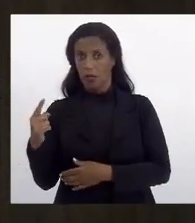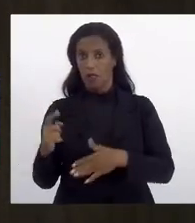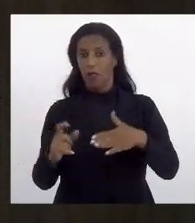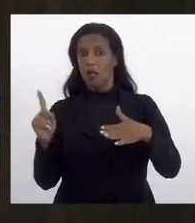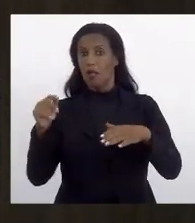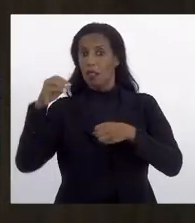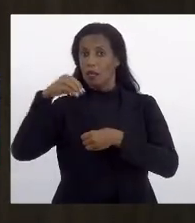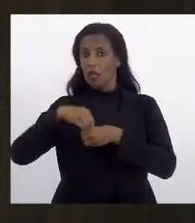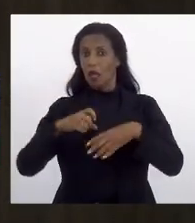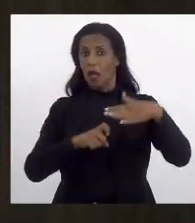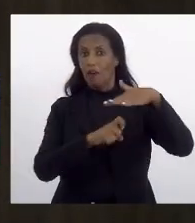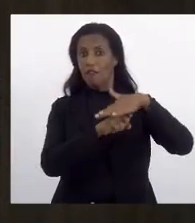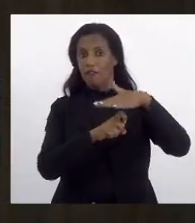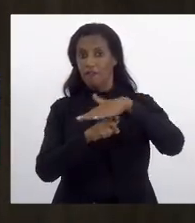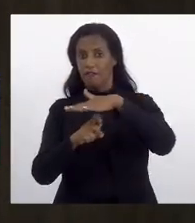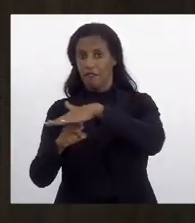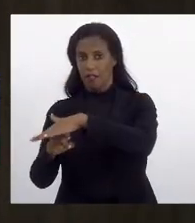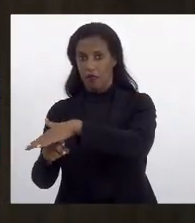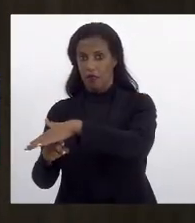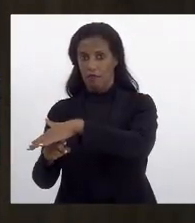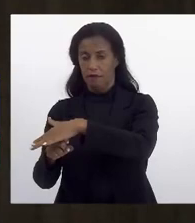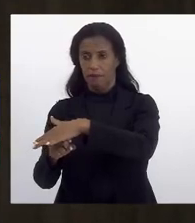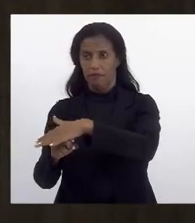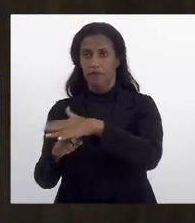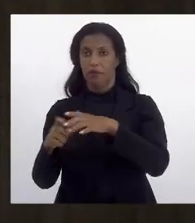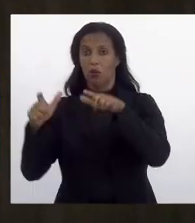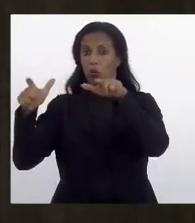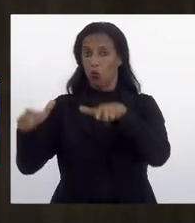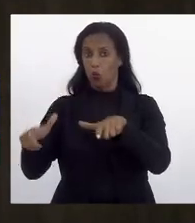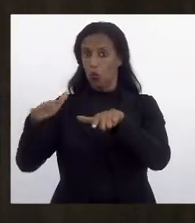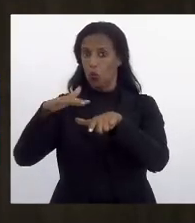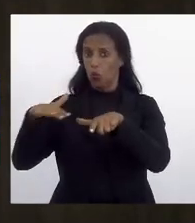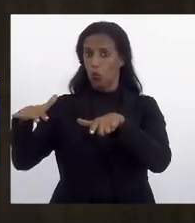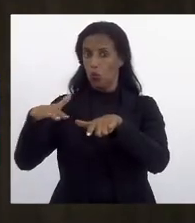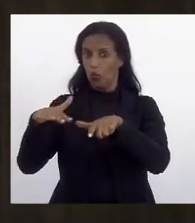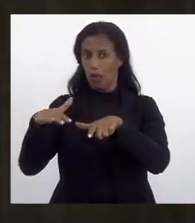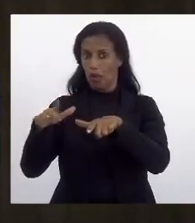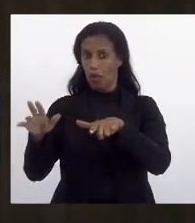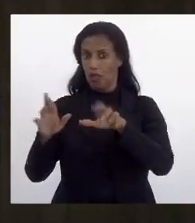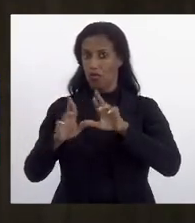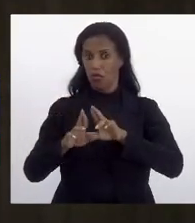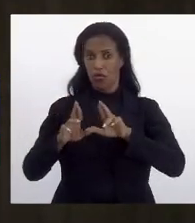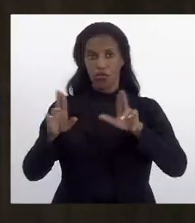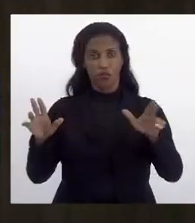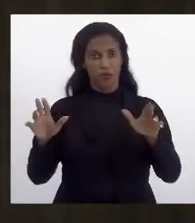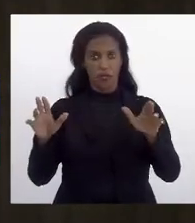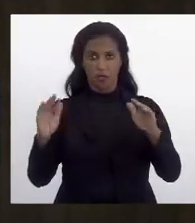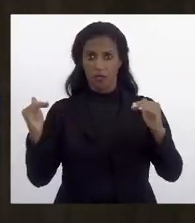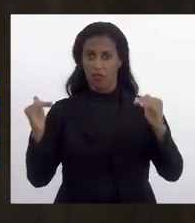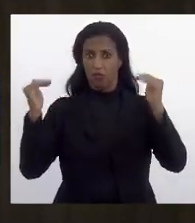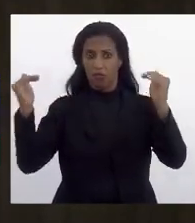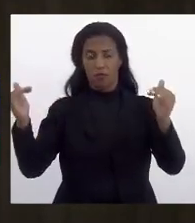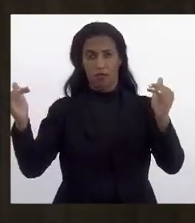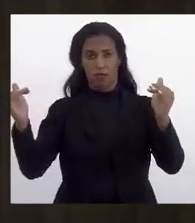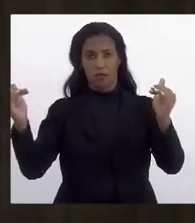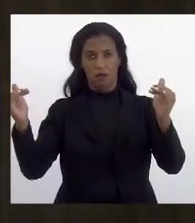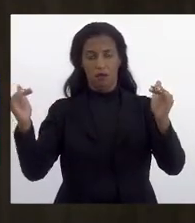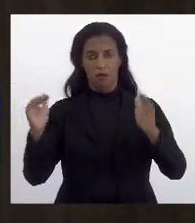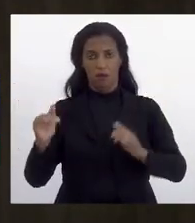dentro de um galpão. Essa é a primeira grande diferença de mérito dos dois projetos.